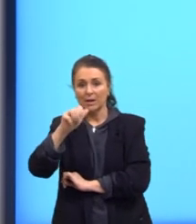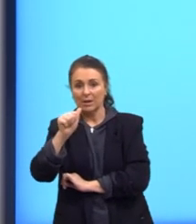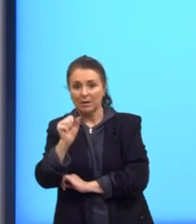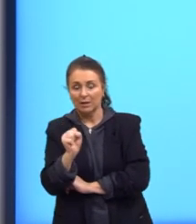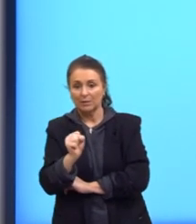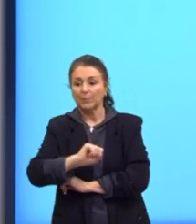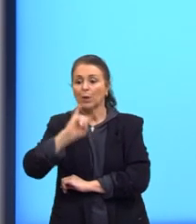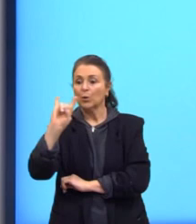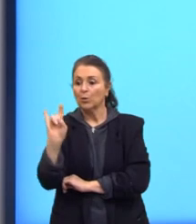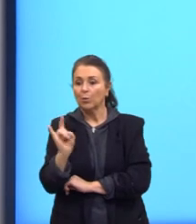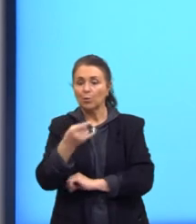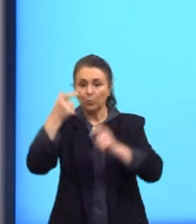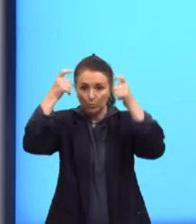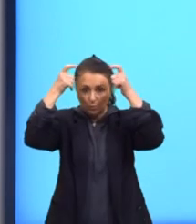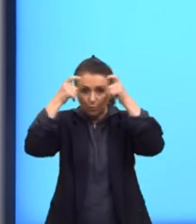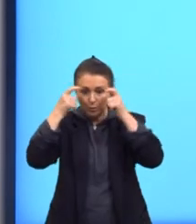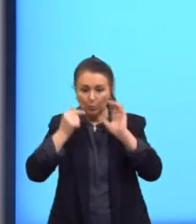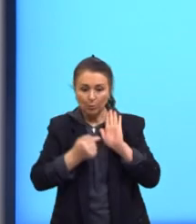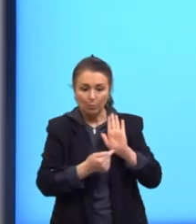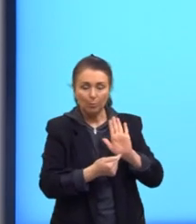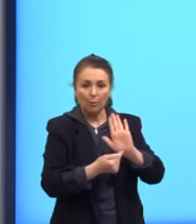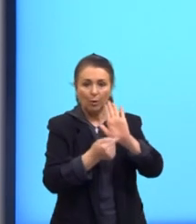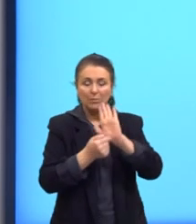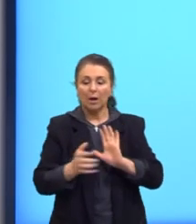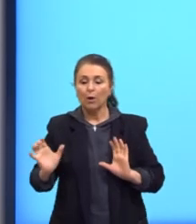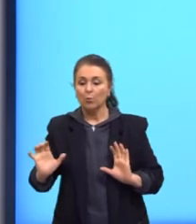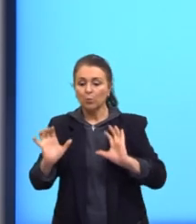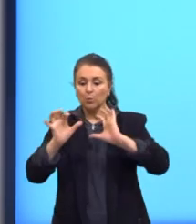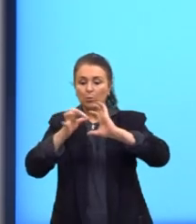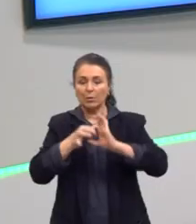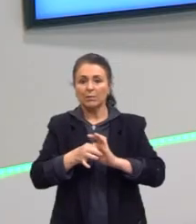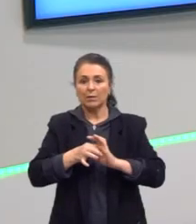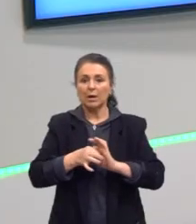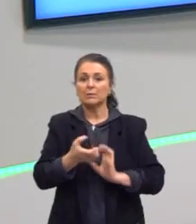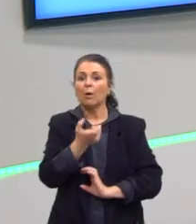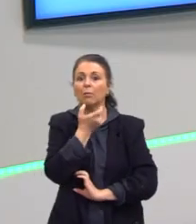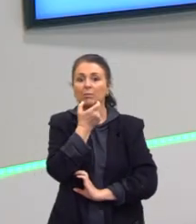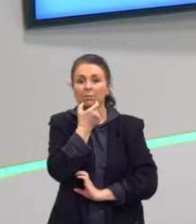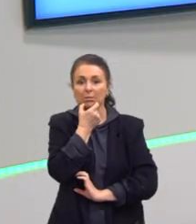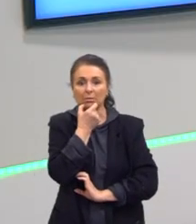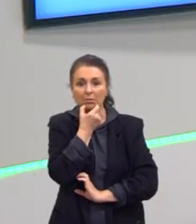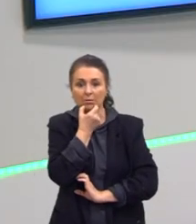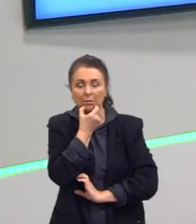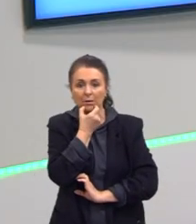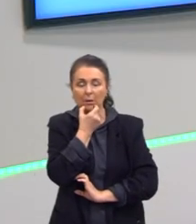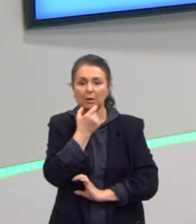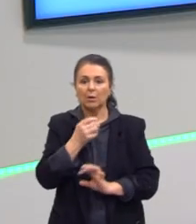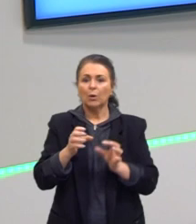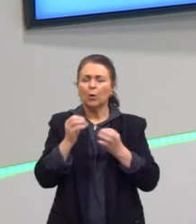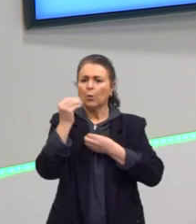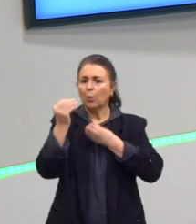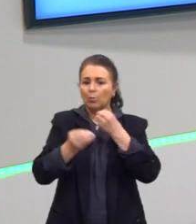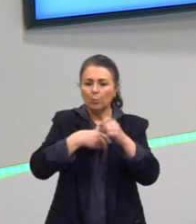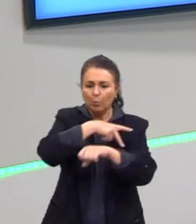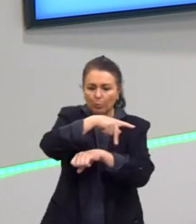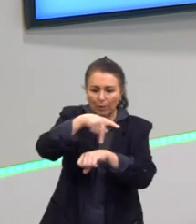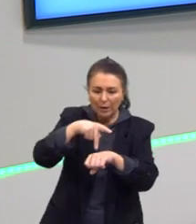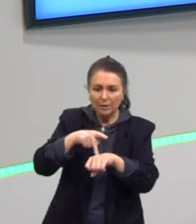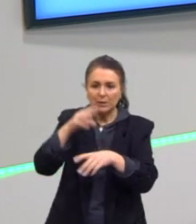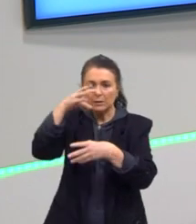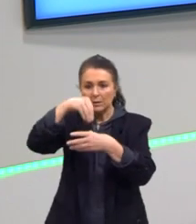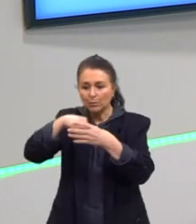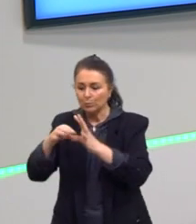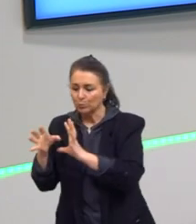exatamente sobre a questão da unificação da Inglaterra como uma rede, como um país, como um contexto